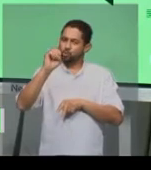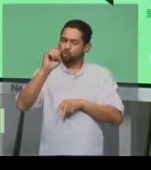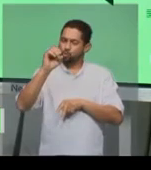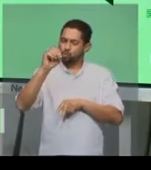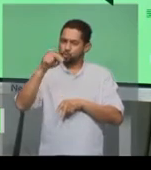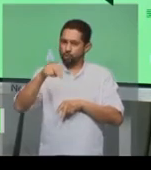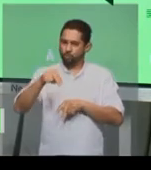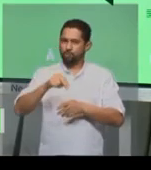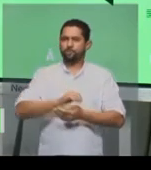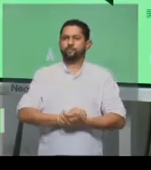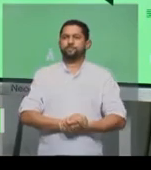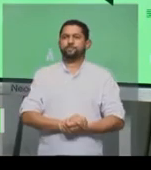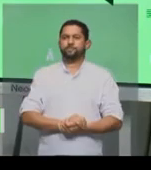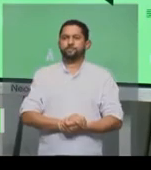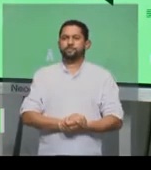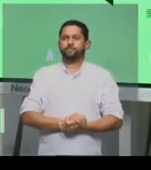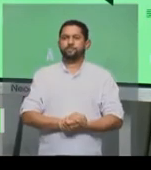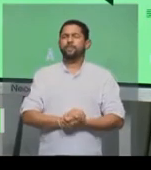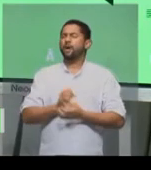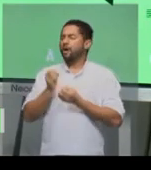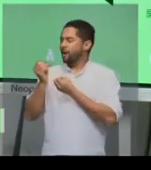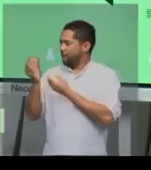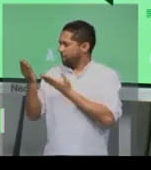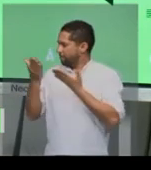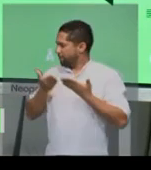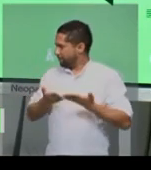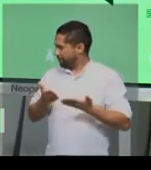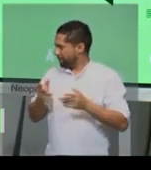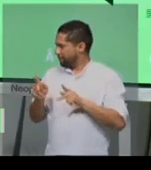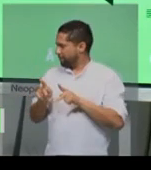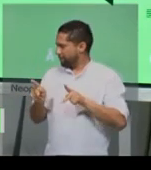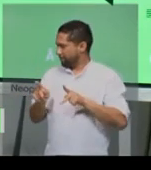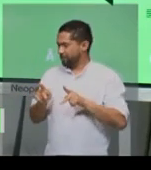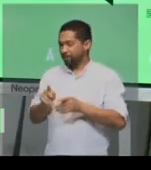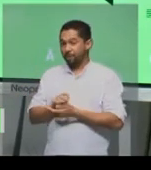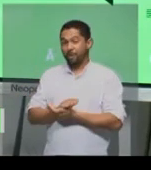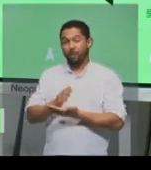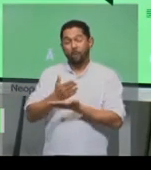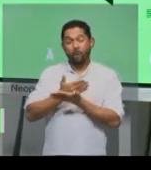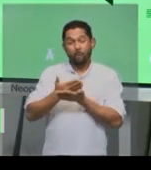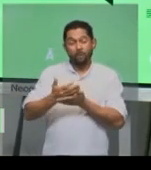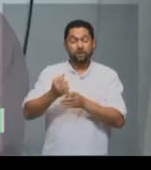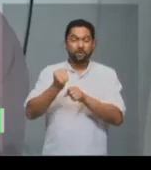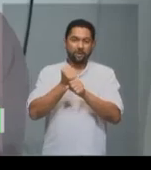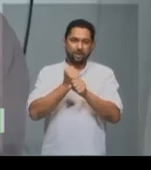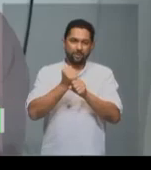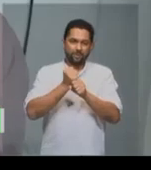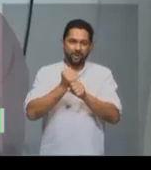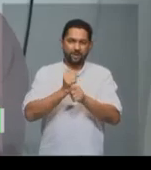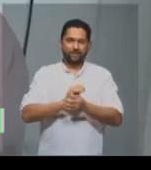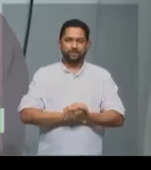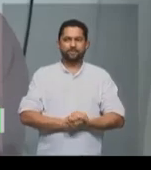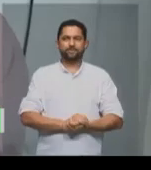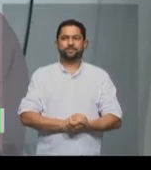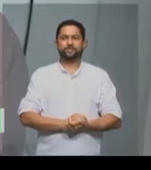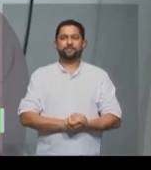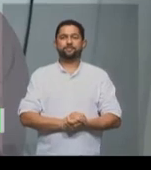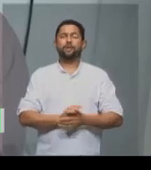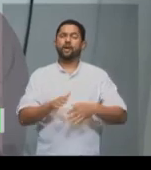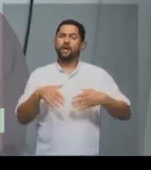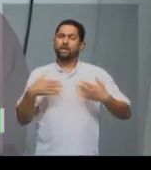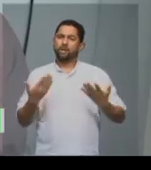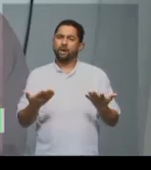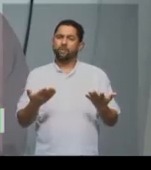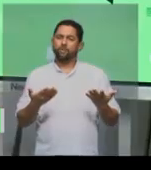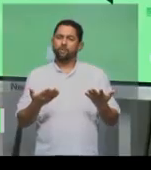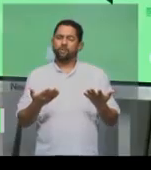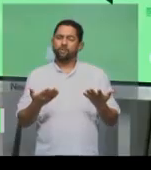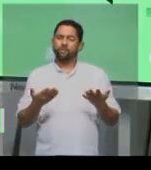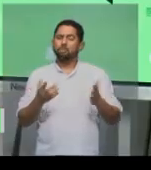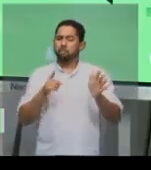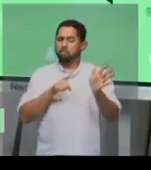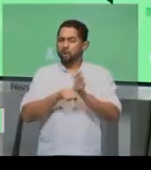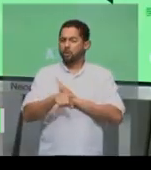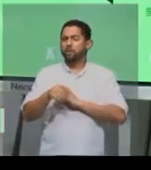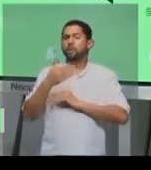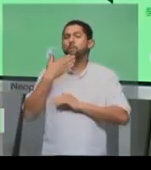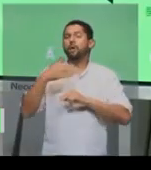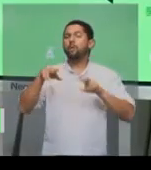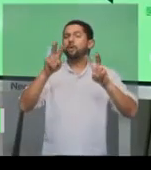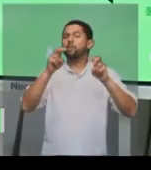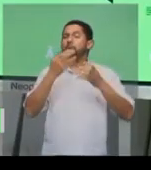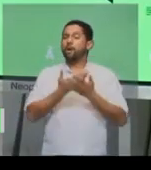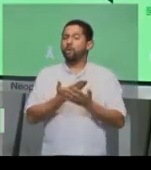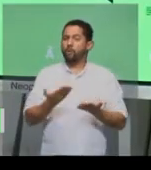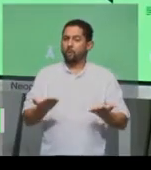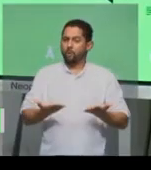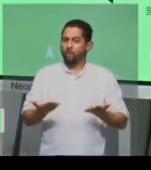bem? Tudo bem, Dani. Seja bem-vindo aí para mais um ano. Vamos começar. Vamos começar. Conta para a gente qual foi o tema da sua aula de